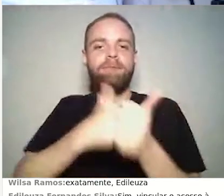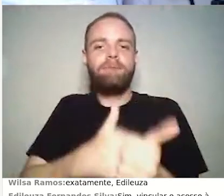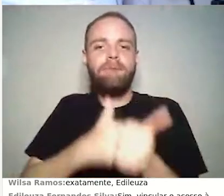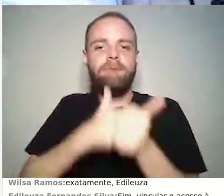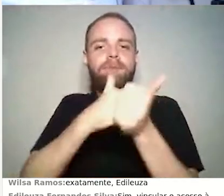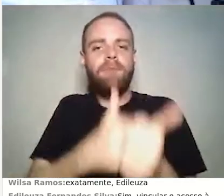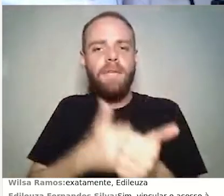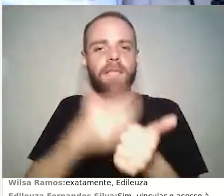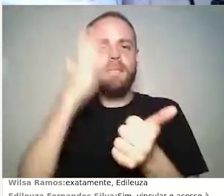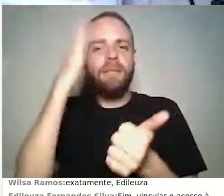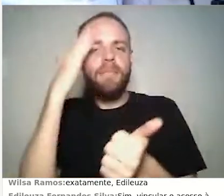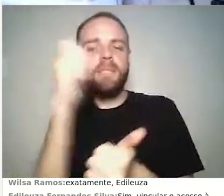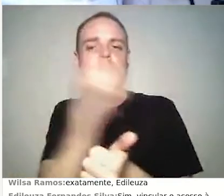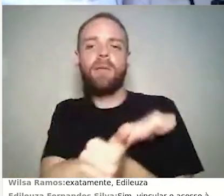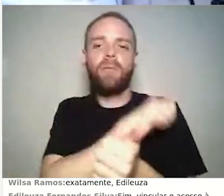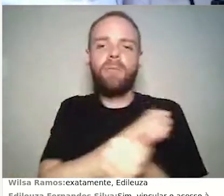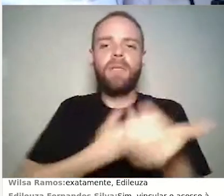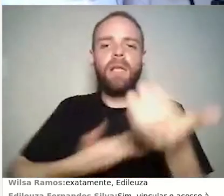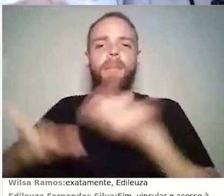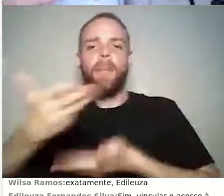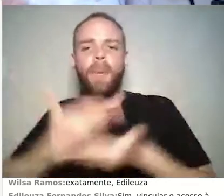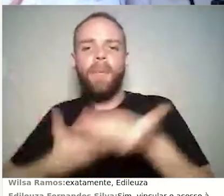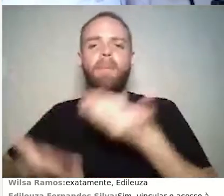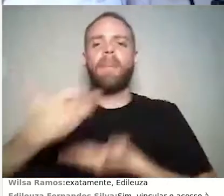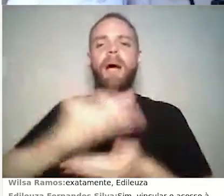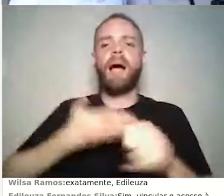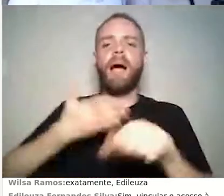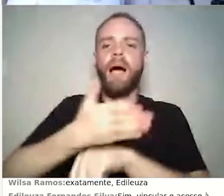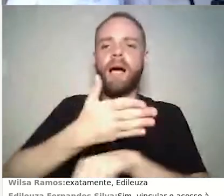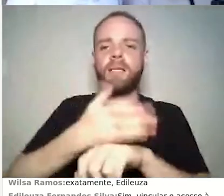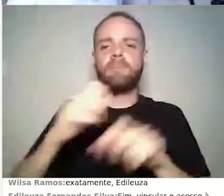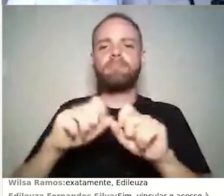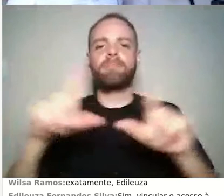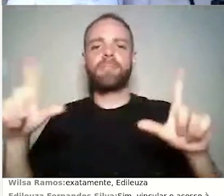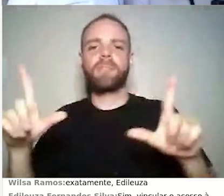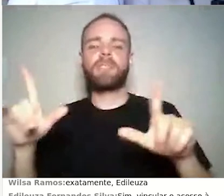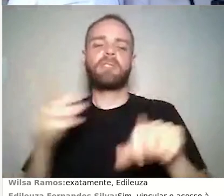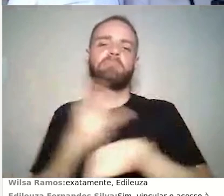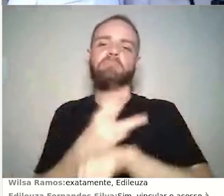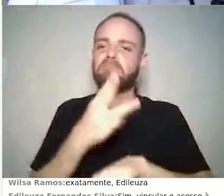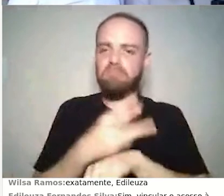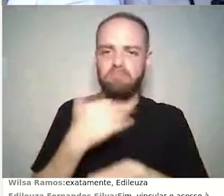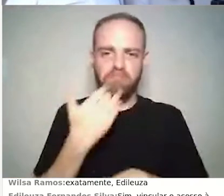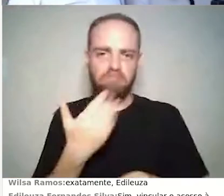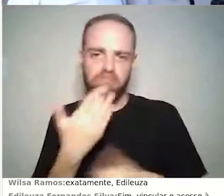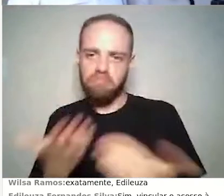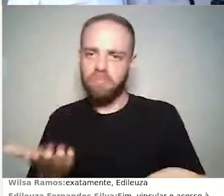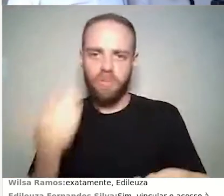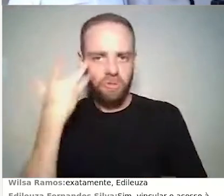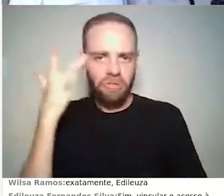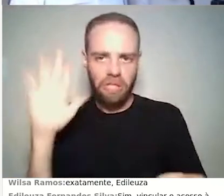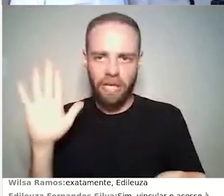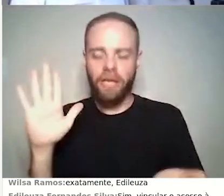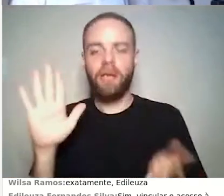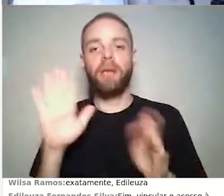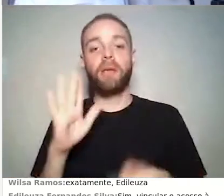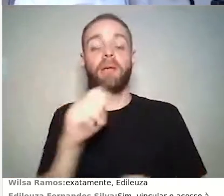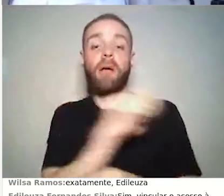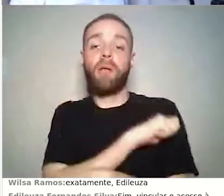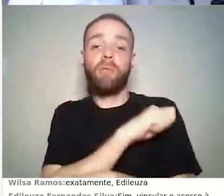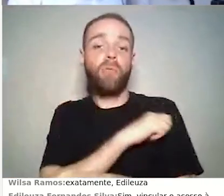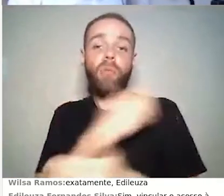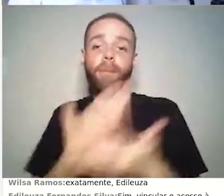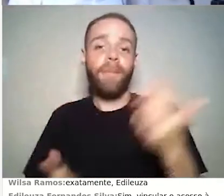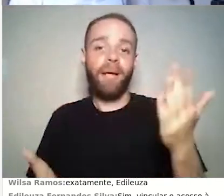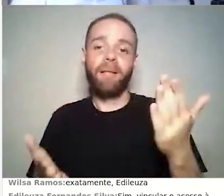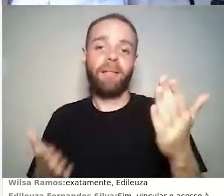interagir por meio das mensagens, grupo de WhatsApp, se for o caso, né? Para que esses alunos não percam acesso, porque